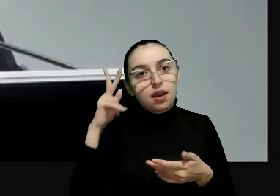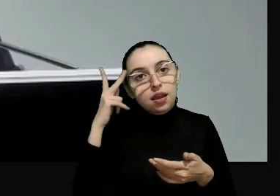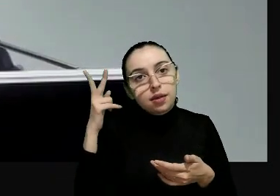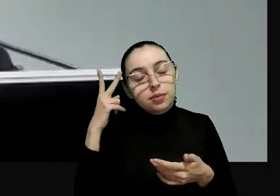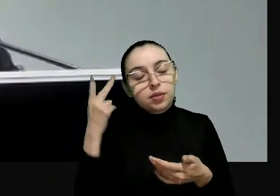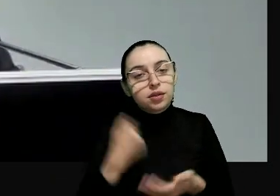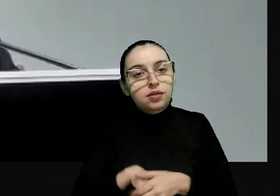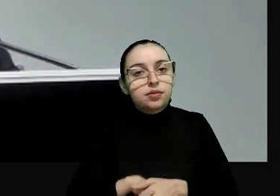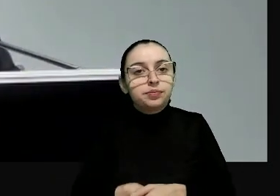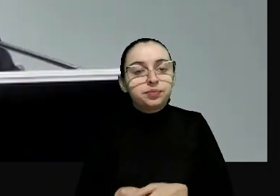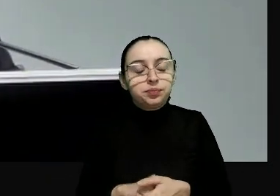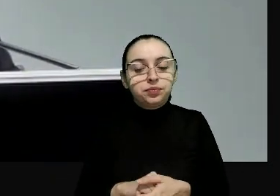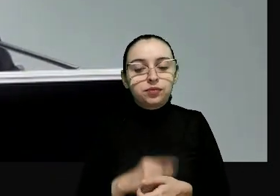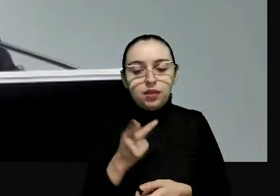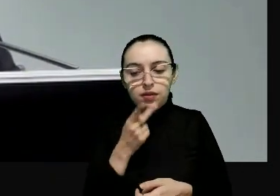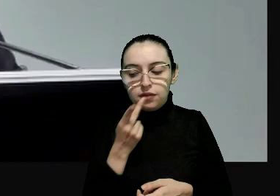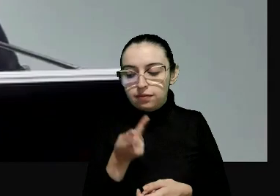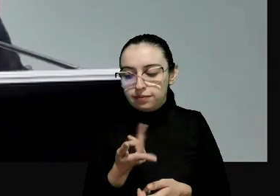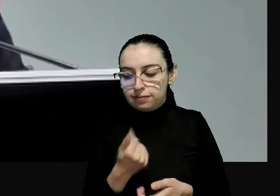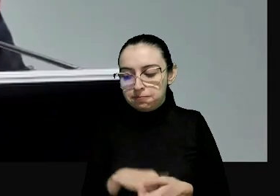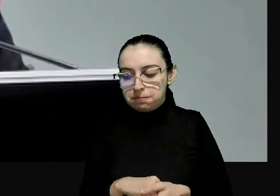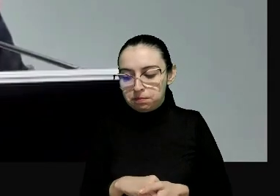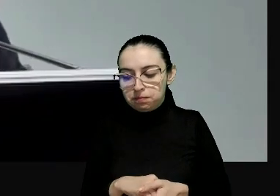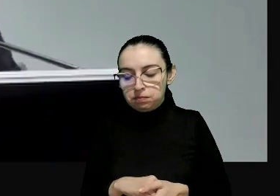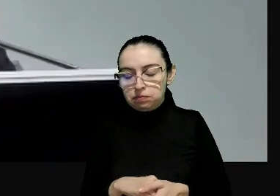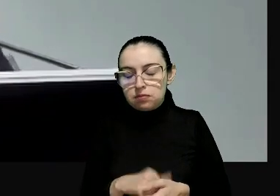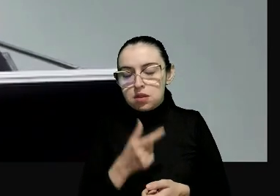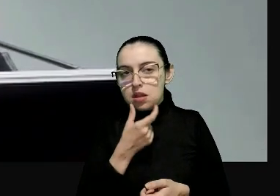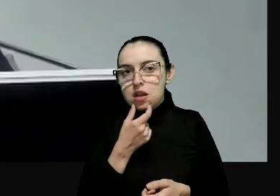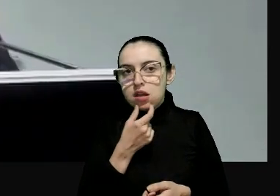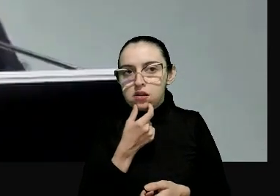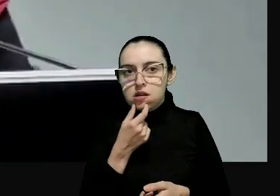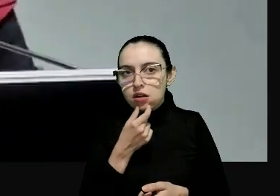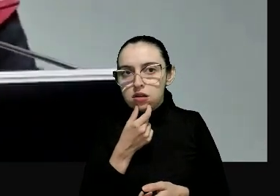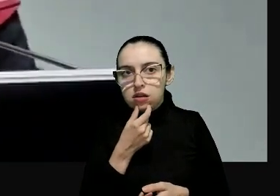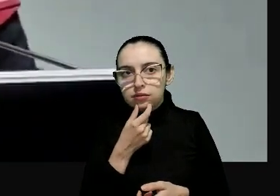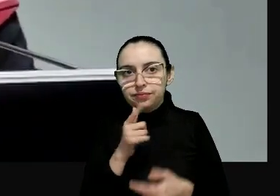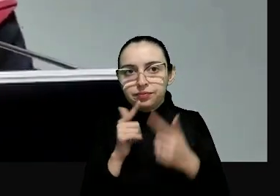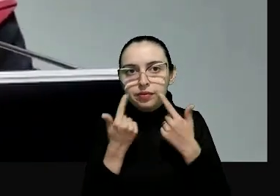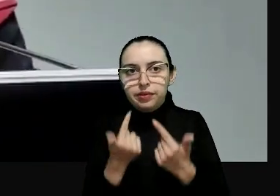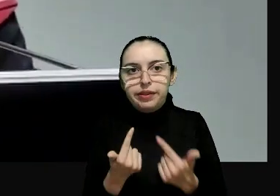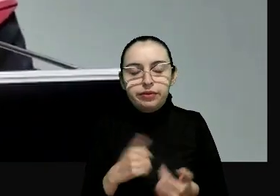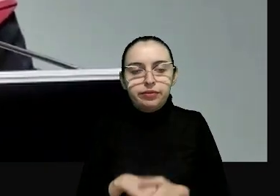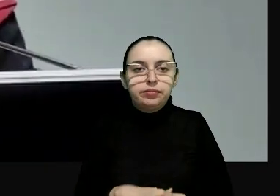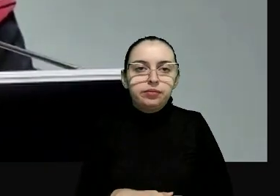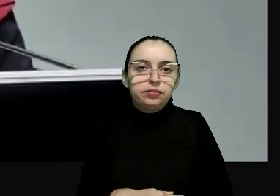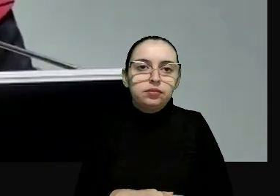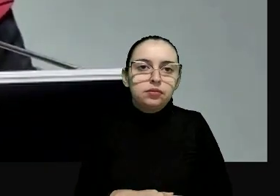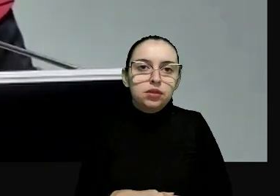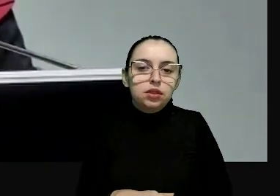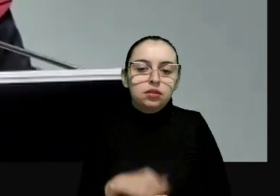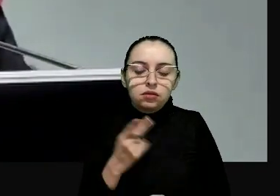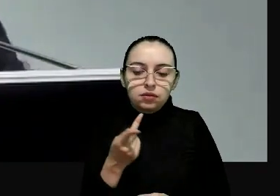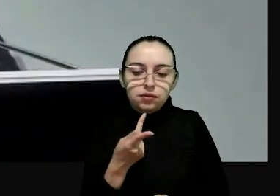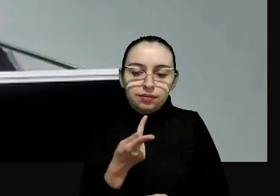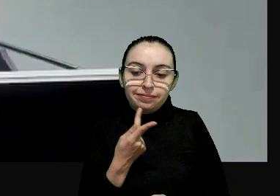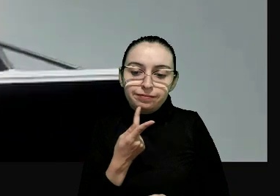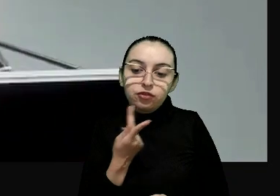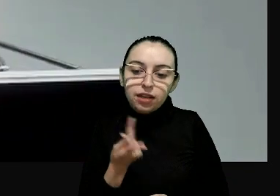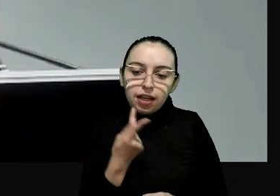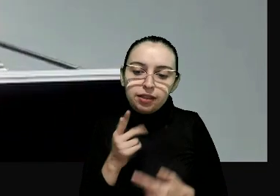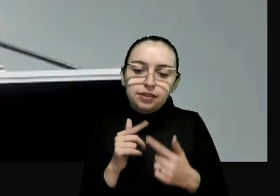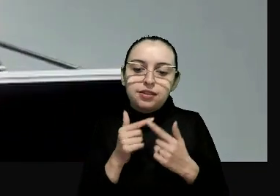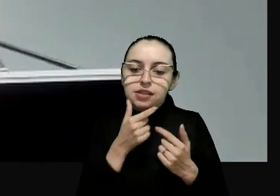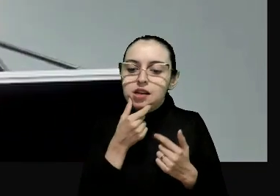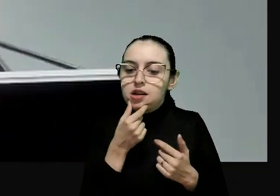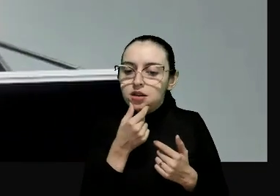lembro aqui a voz de Anne-Marie Slaughter, quando dizia, the future of international law is national law. E eu diria, the future